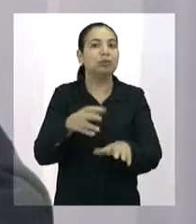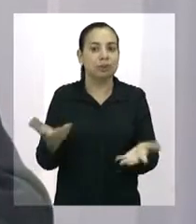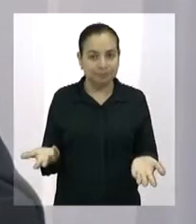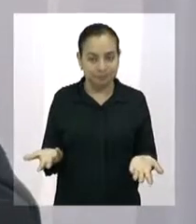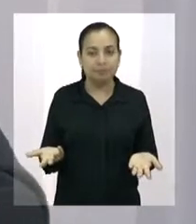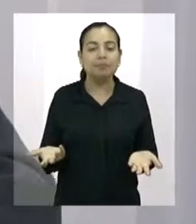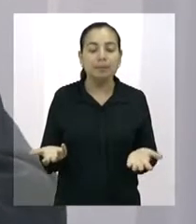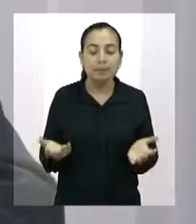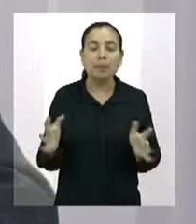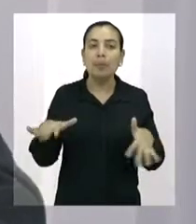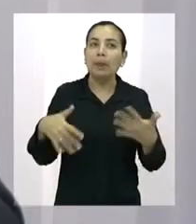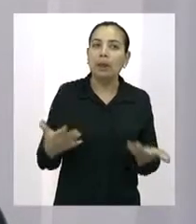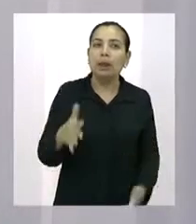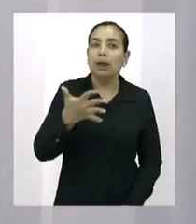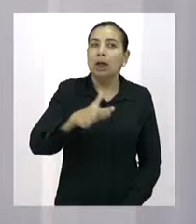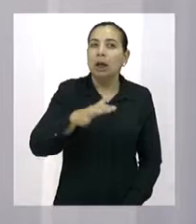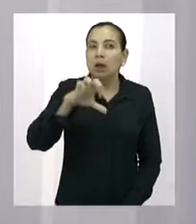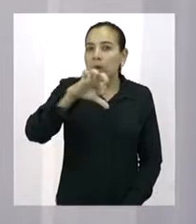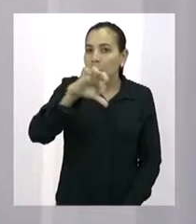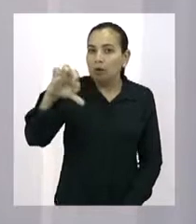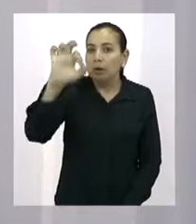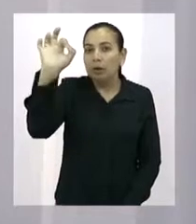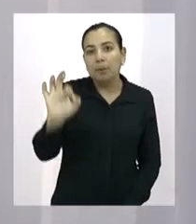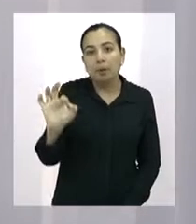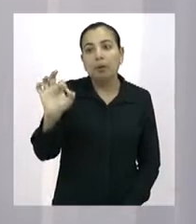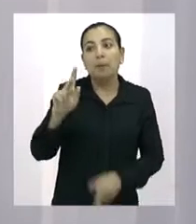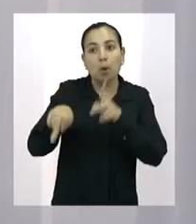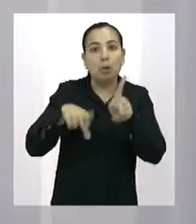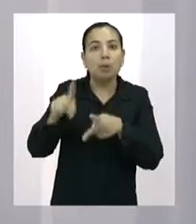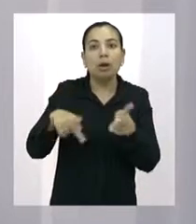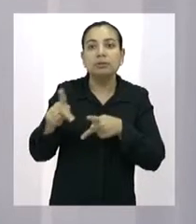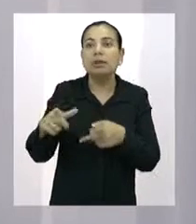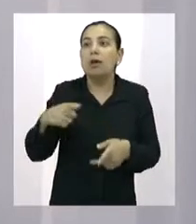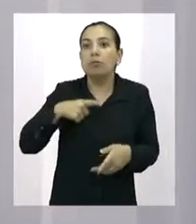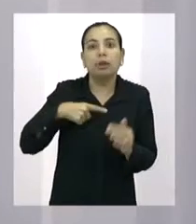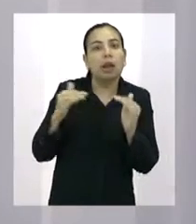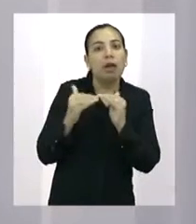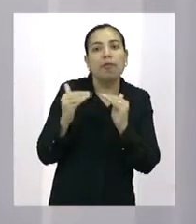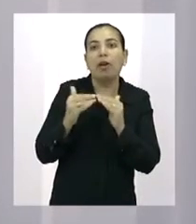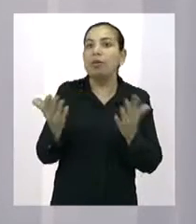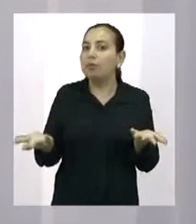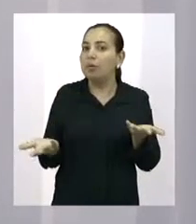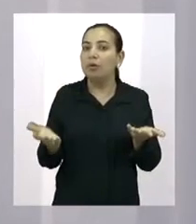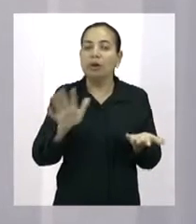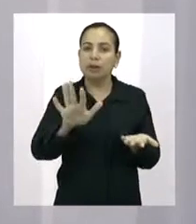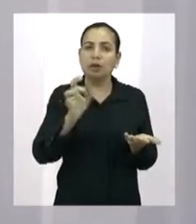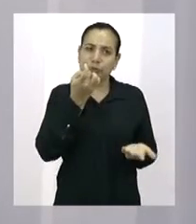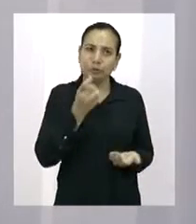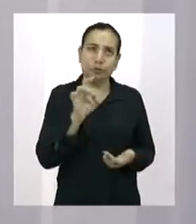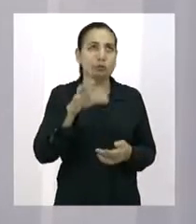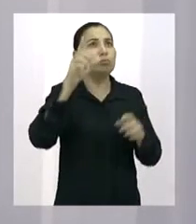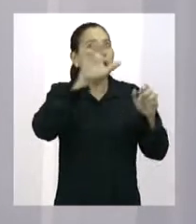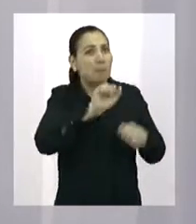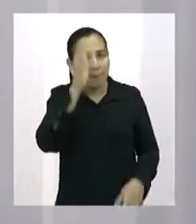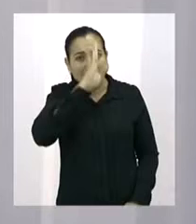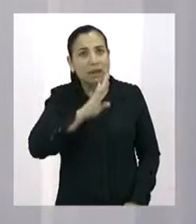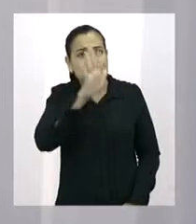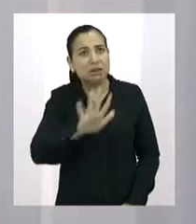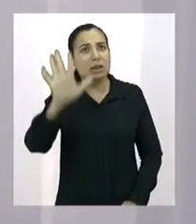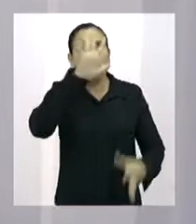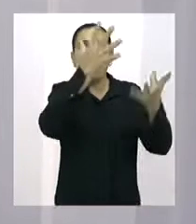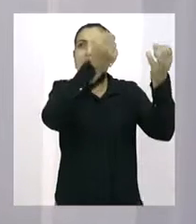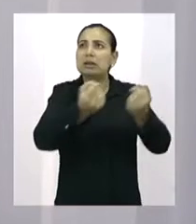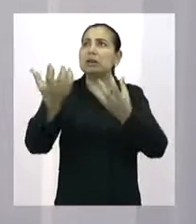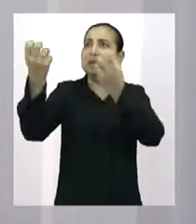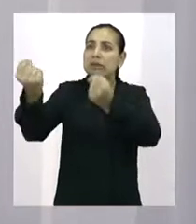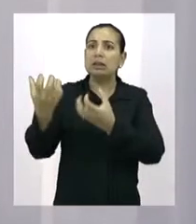que 99% a favor. Então, não tinha sentido ficar só Fortaleza de fora. Então, nós abraçamos esta